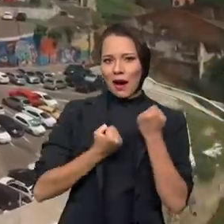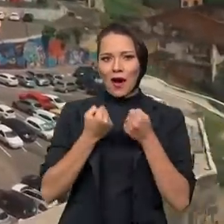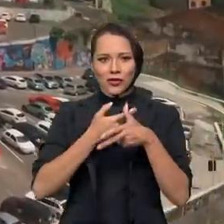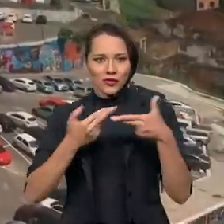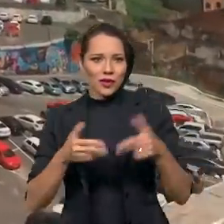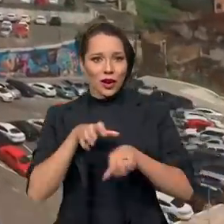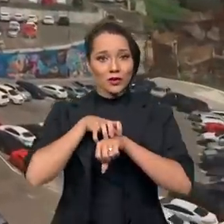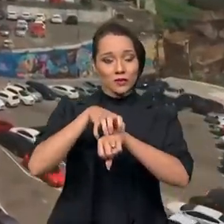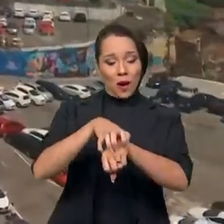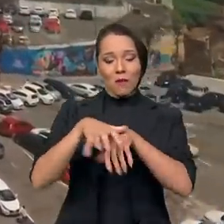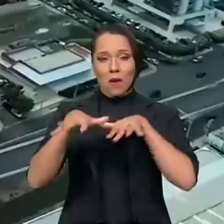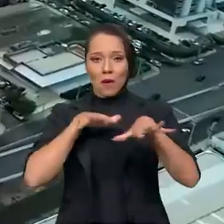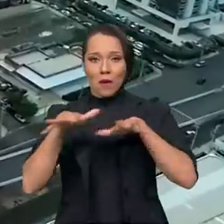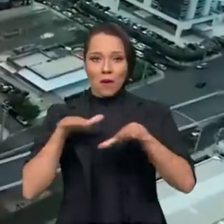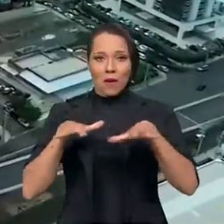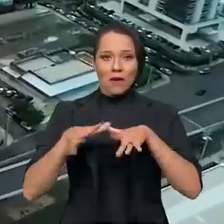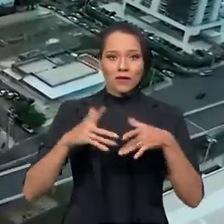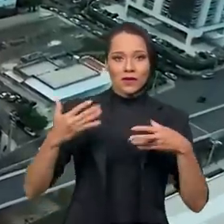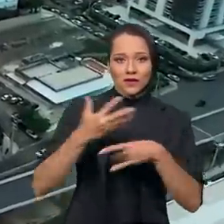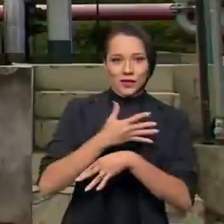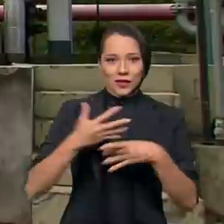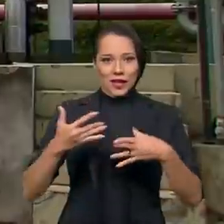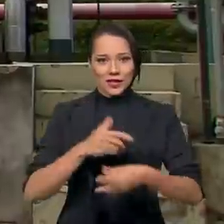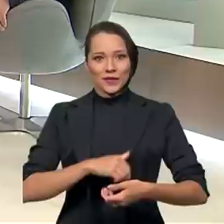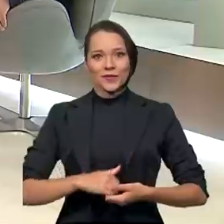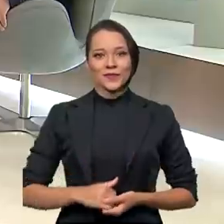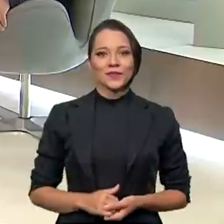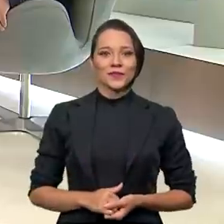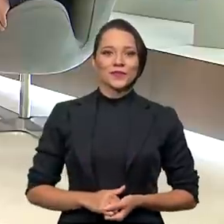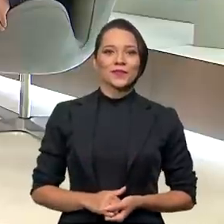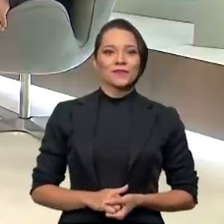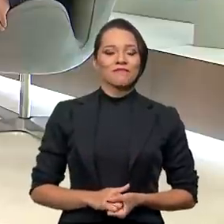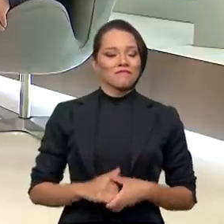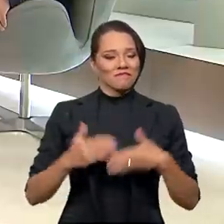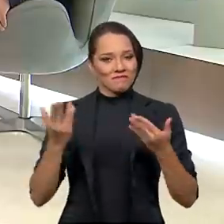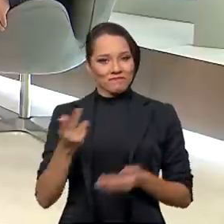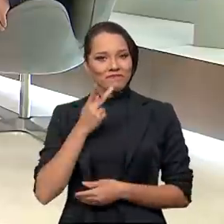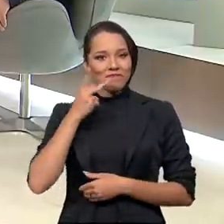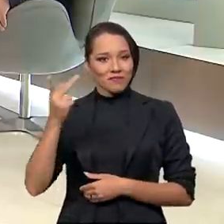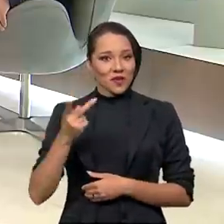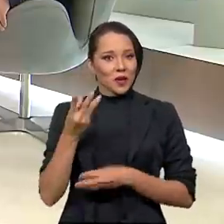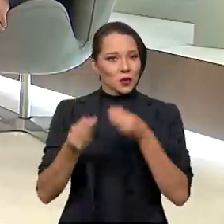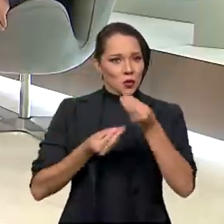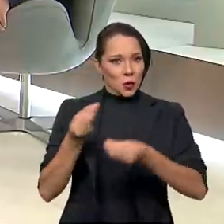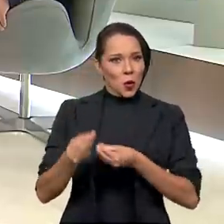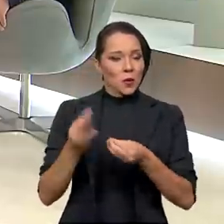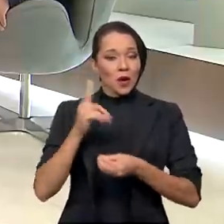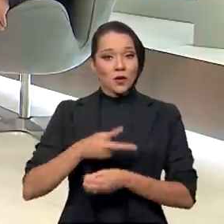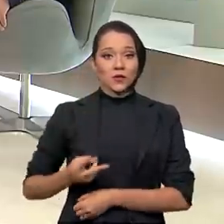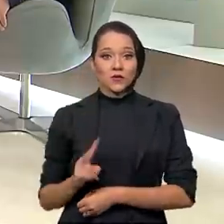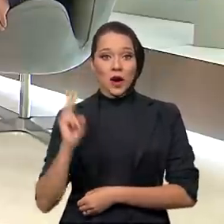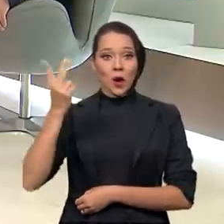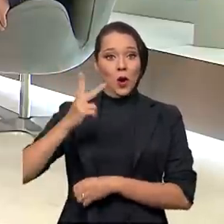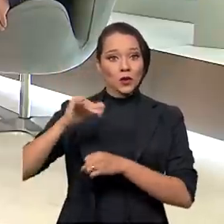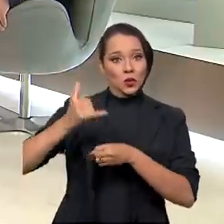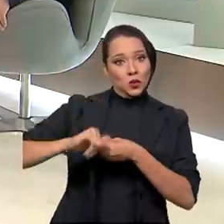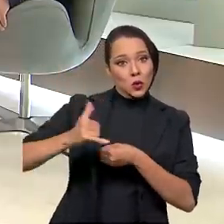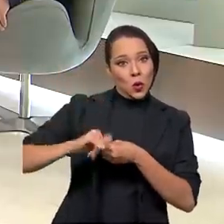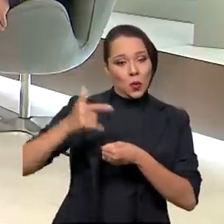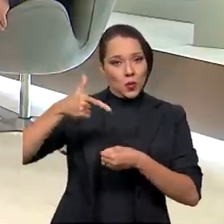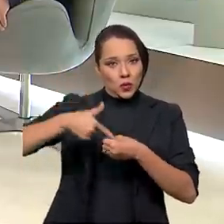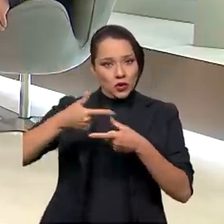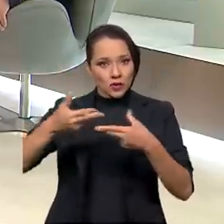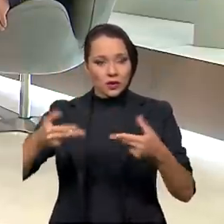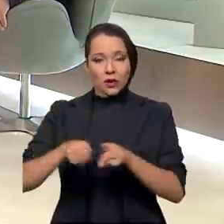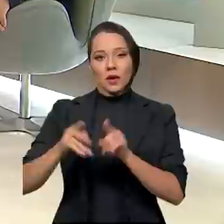para se movimentar nos grandes centros urbanos. Para falar sobre a composição de preços desses combustíveis e